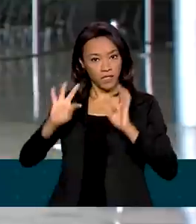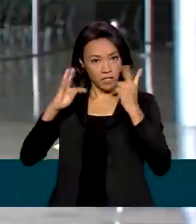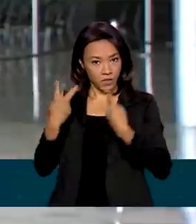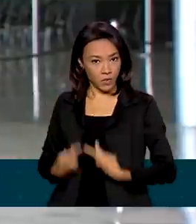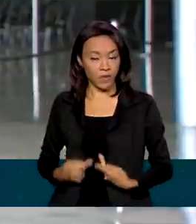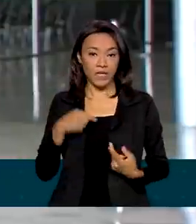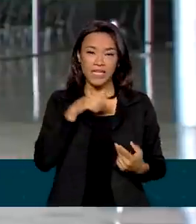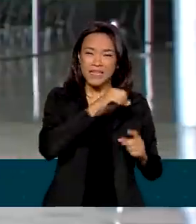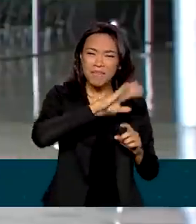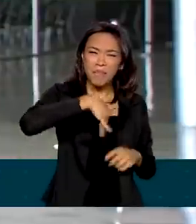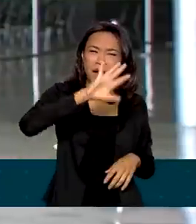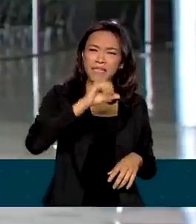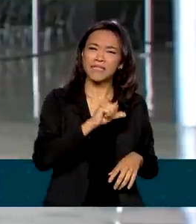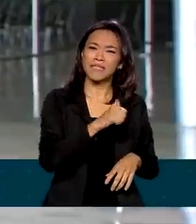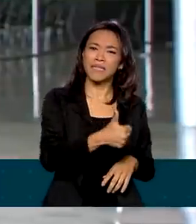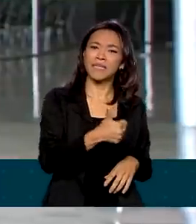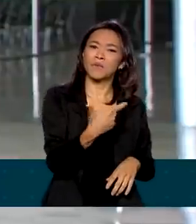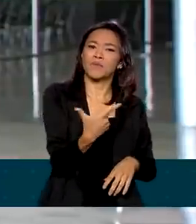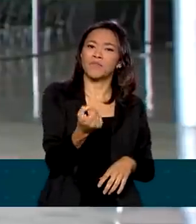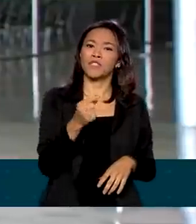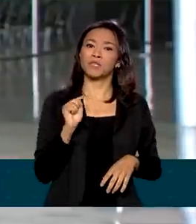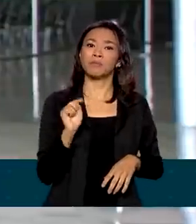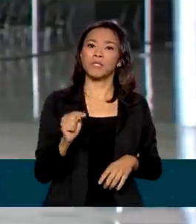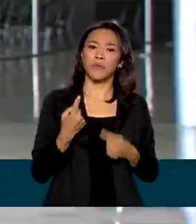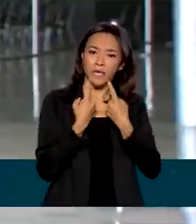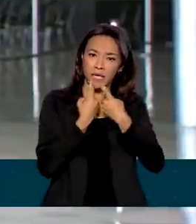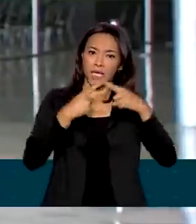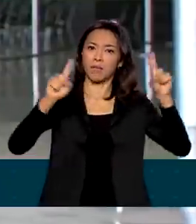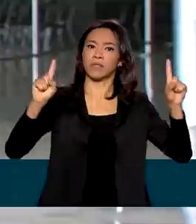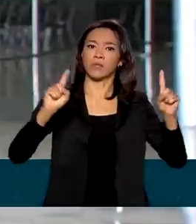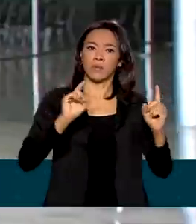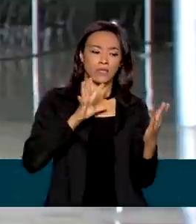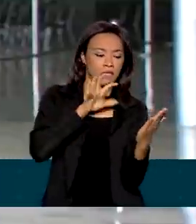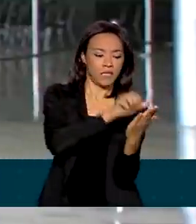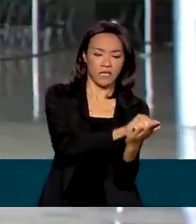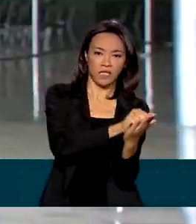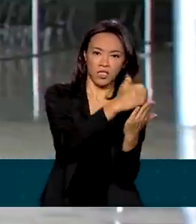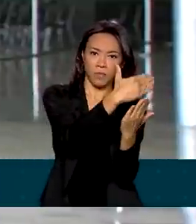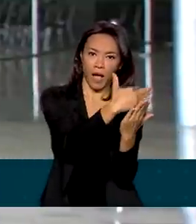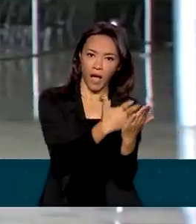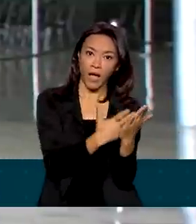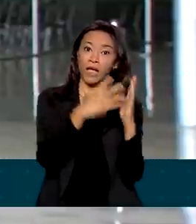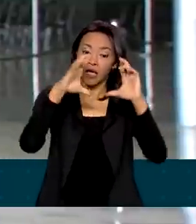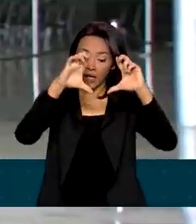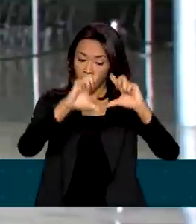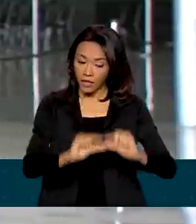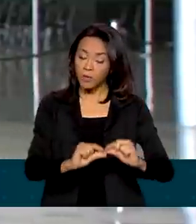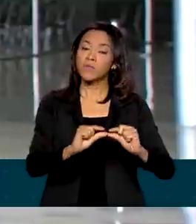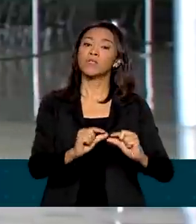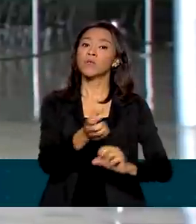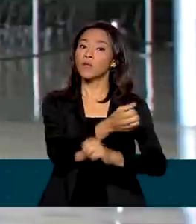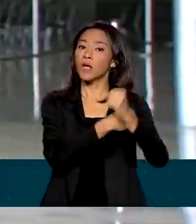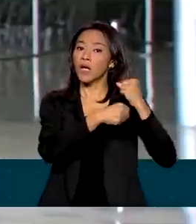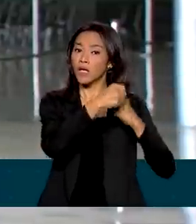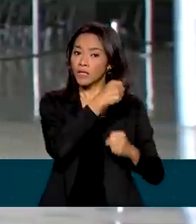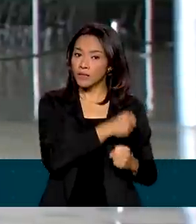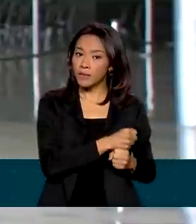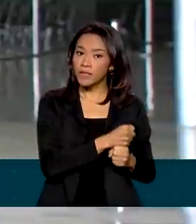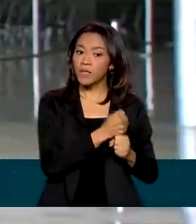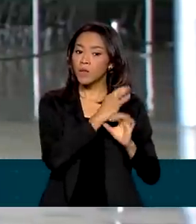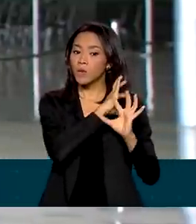120 mil denúncias ainda é maior, caiu aliás em relação ao ano passado quando foram contabilizadas